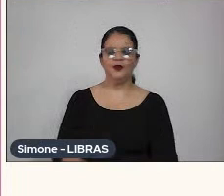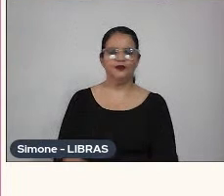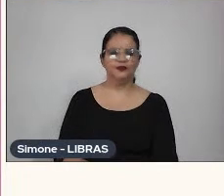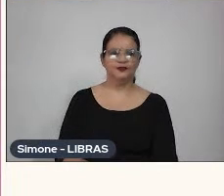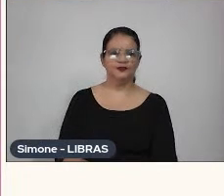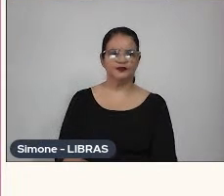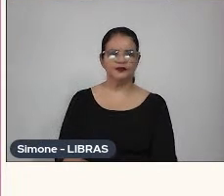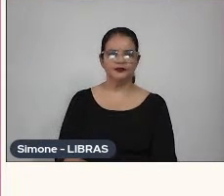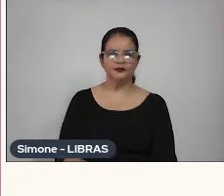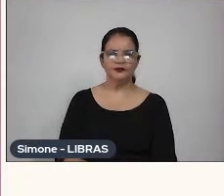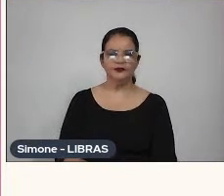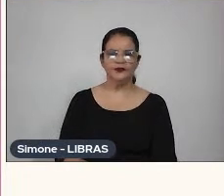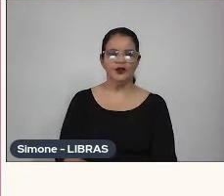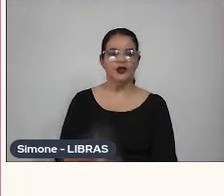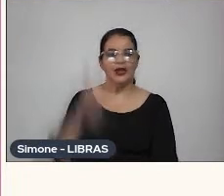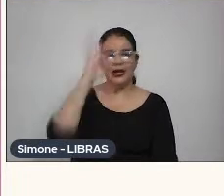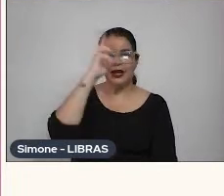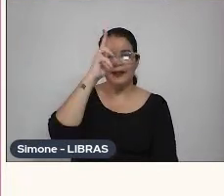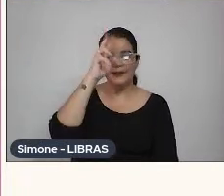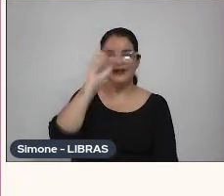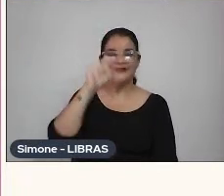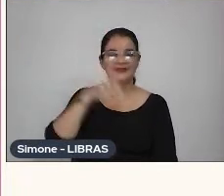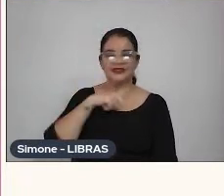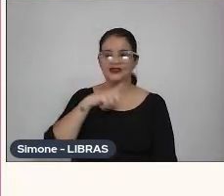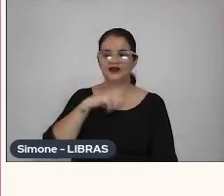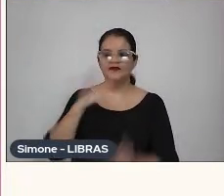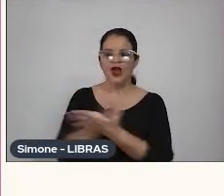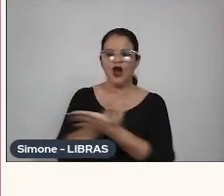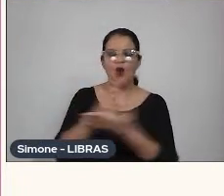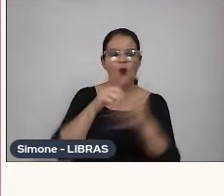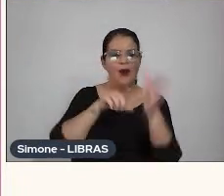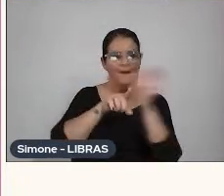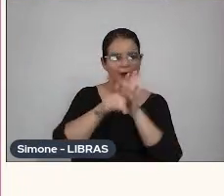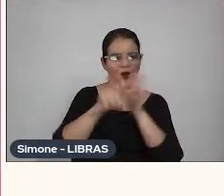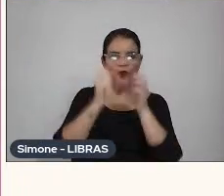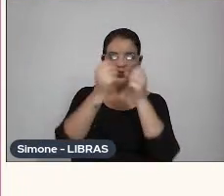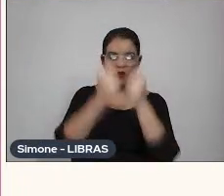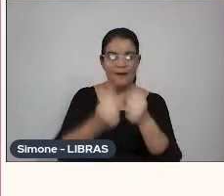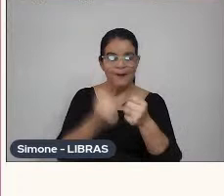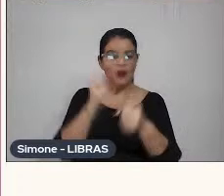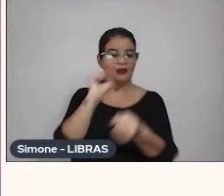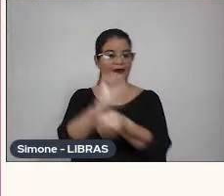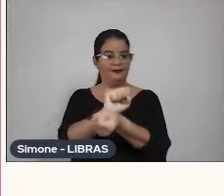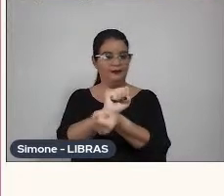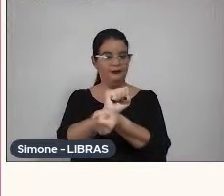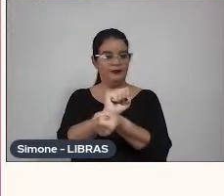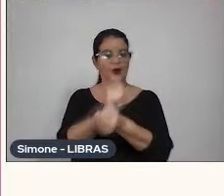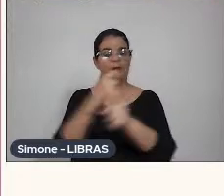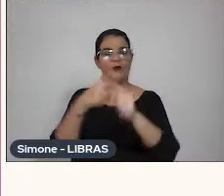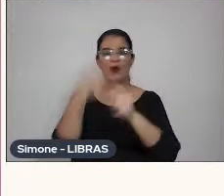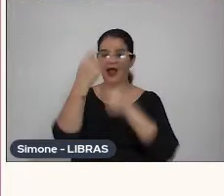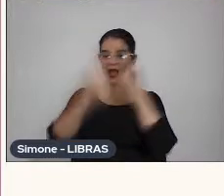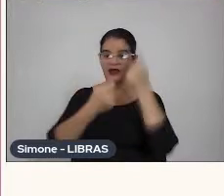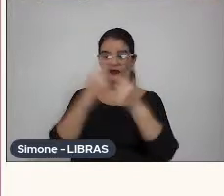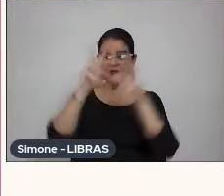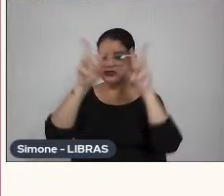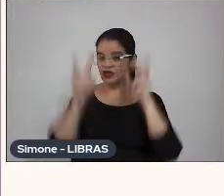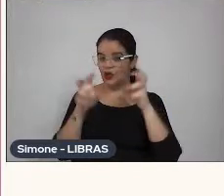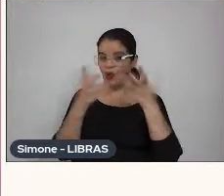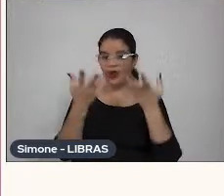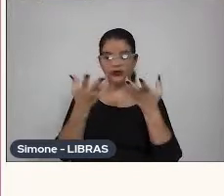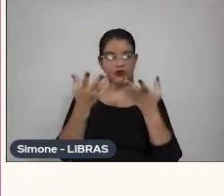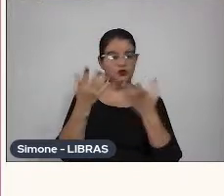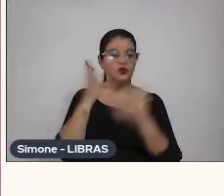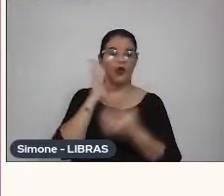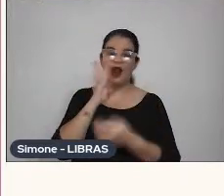é, ah, só lembrando, se tiver alguma pergunta, é, podem me interromper, porque às vezes a gente está bem no assunto, né, então é legal